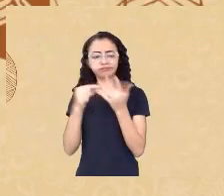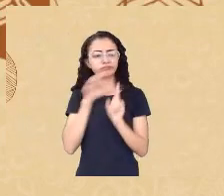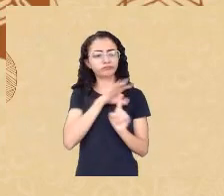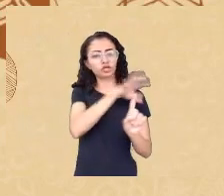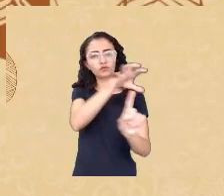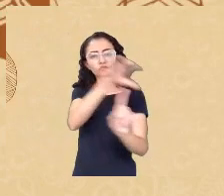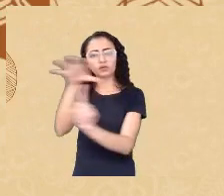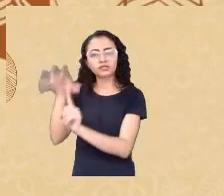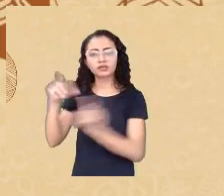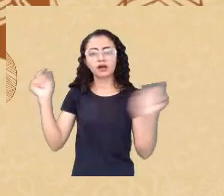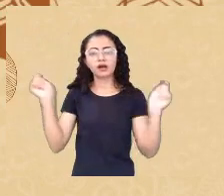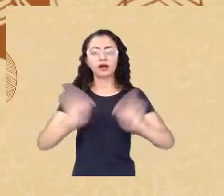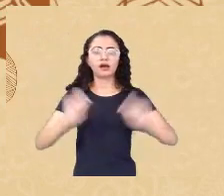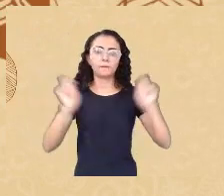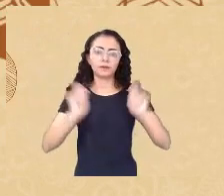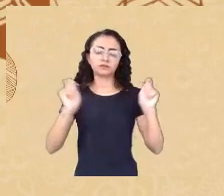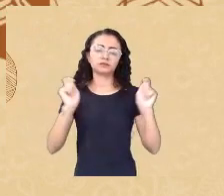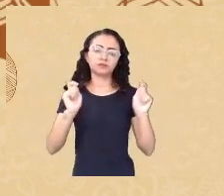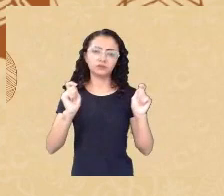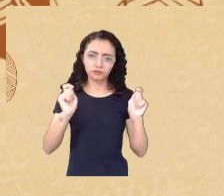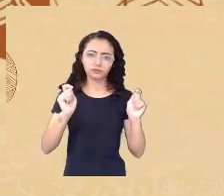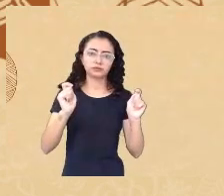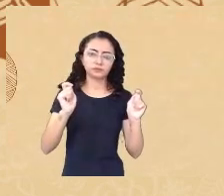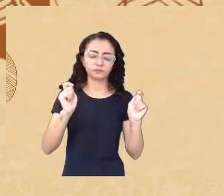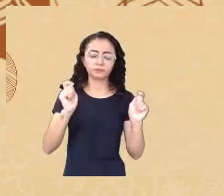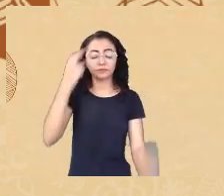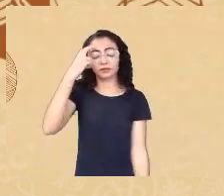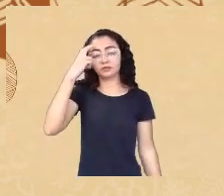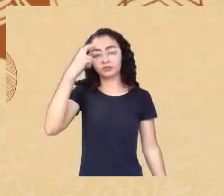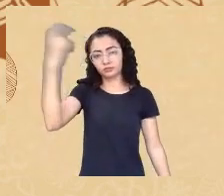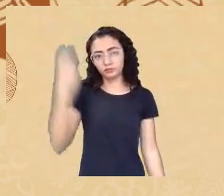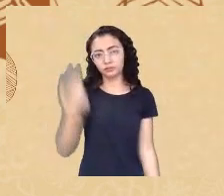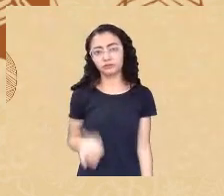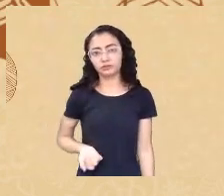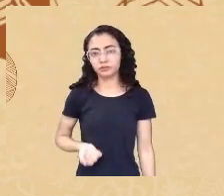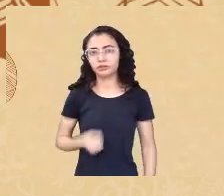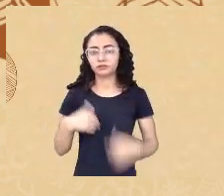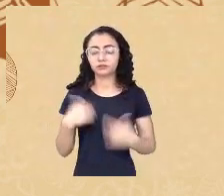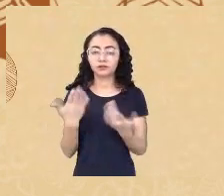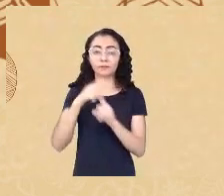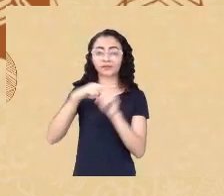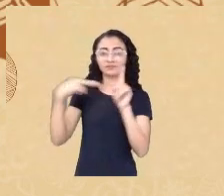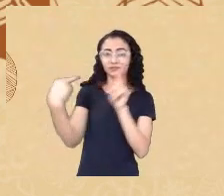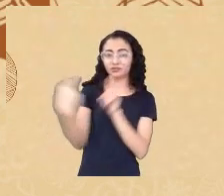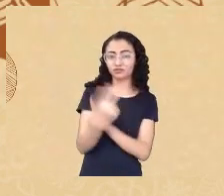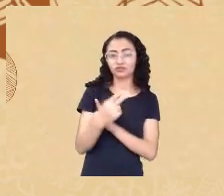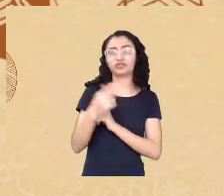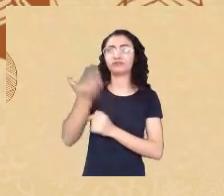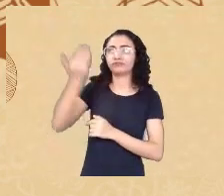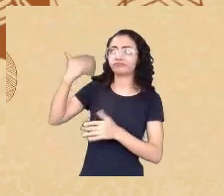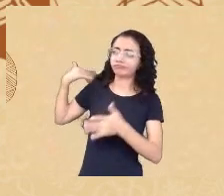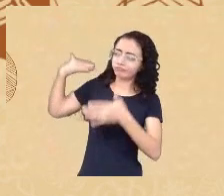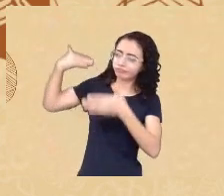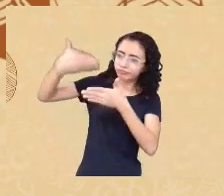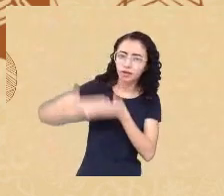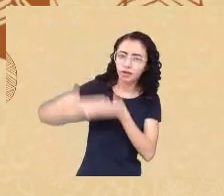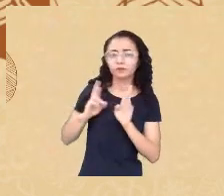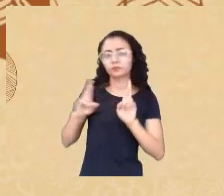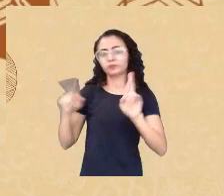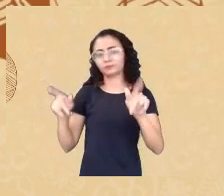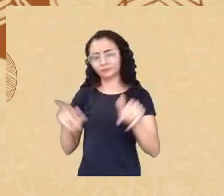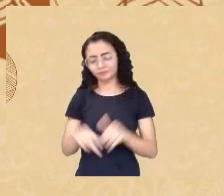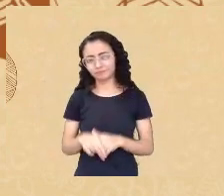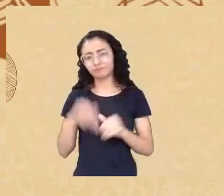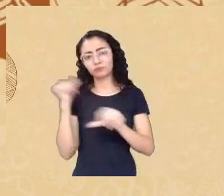visão de inteligência também mudou muito ao longo desses anos independente dessa questão racial com